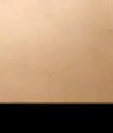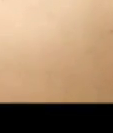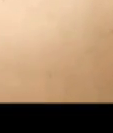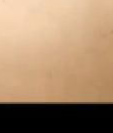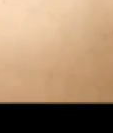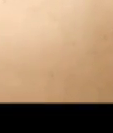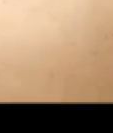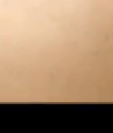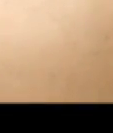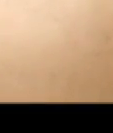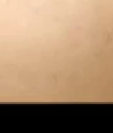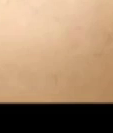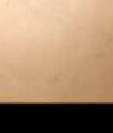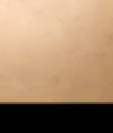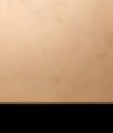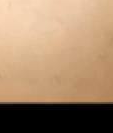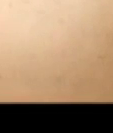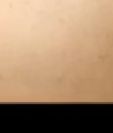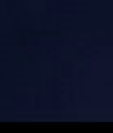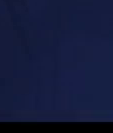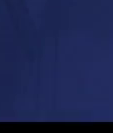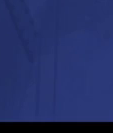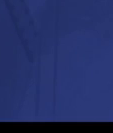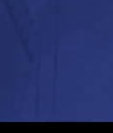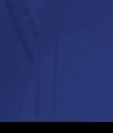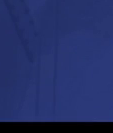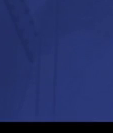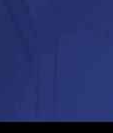separe o lixo e acerte na lata. Governo Federal.